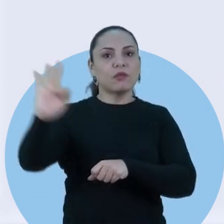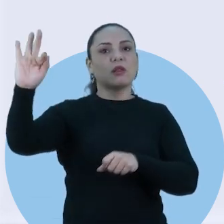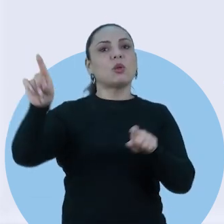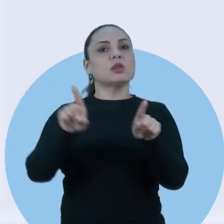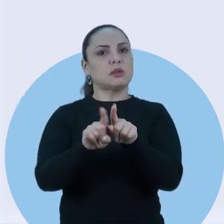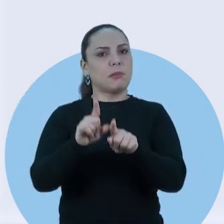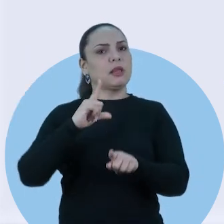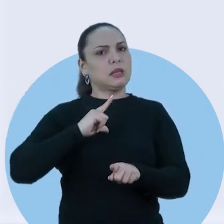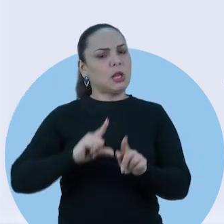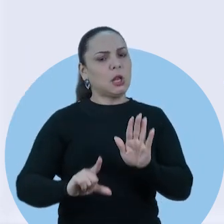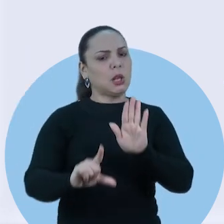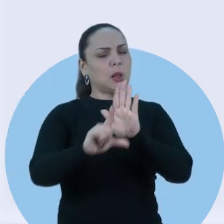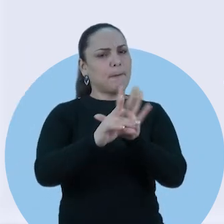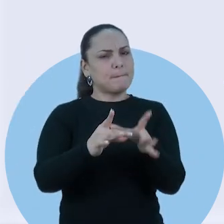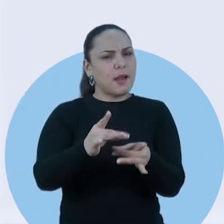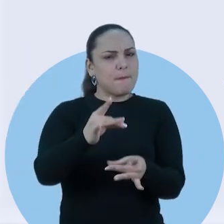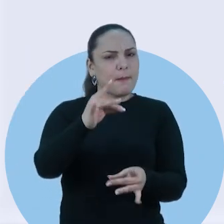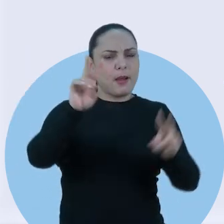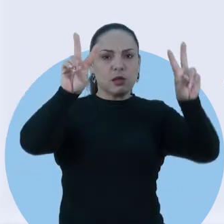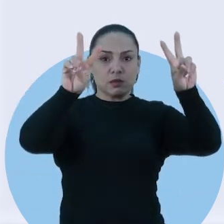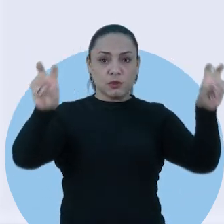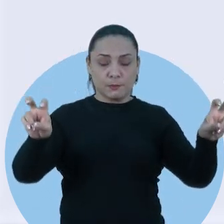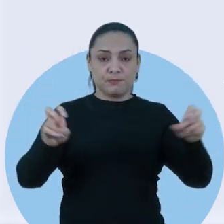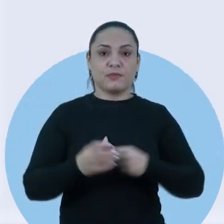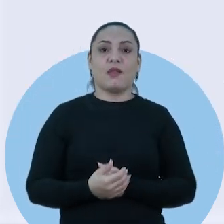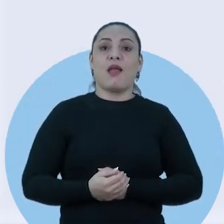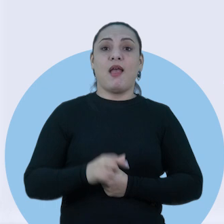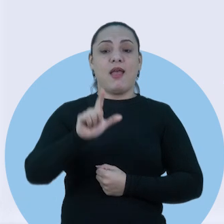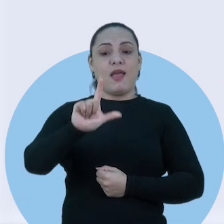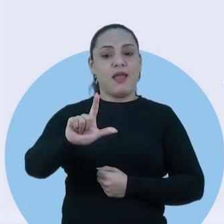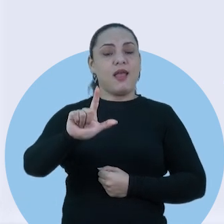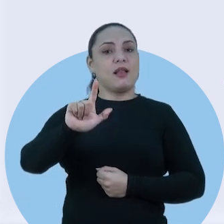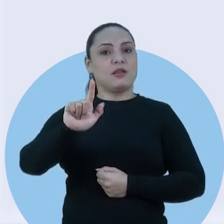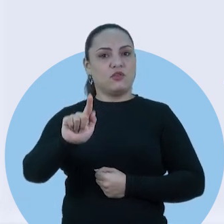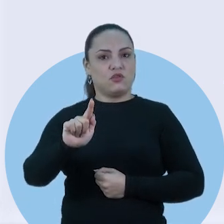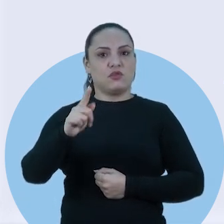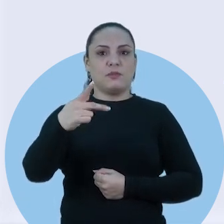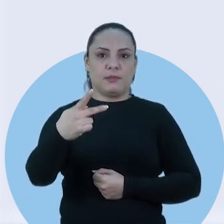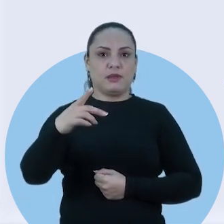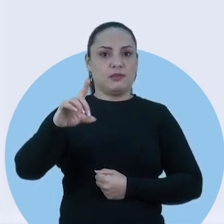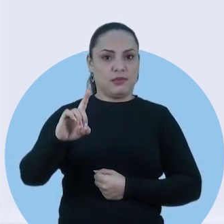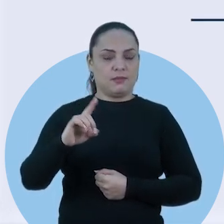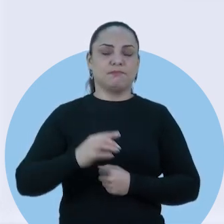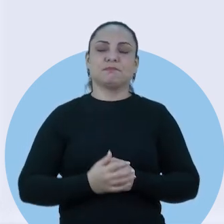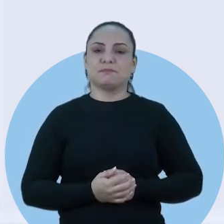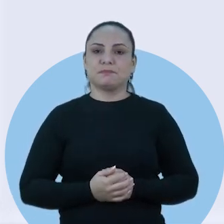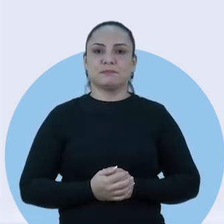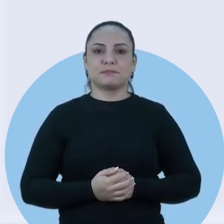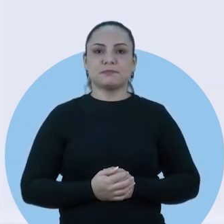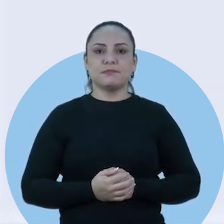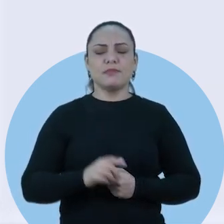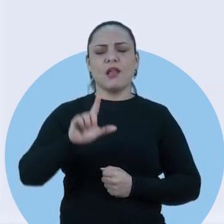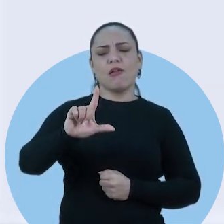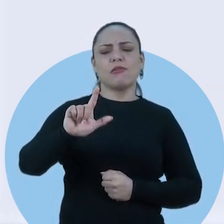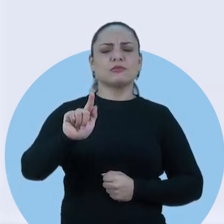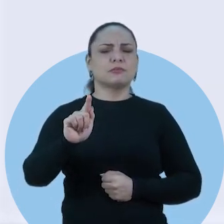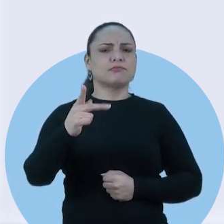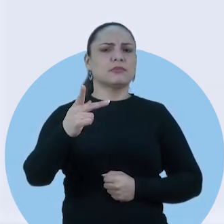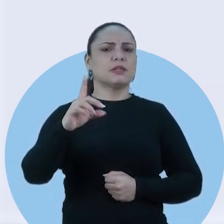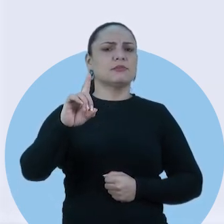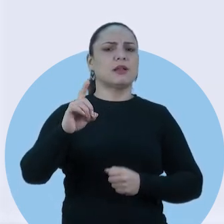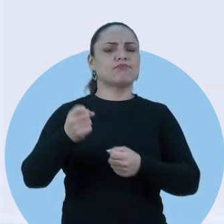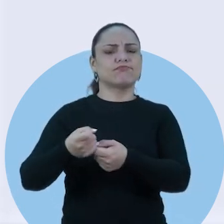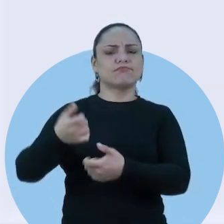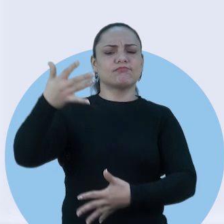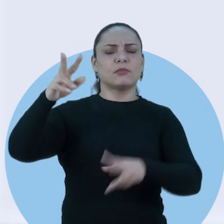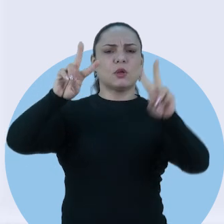como uma lei exclusiva para discriminar o assunto, a Lei Geral de Proteção de Dados Pessoais, a LGPD. A LGPD